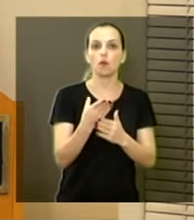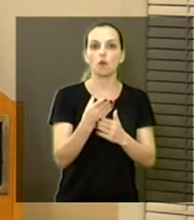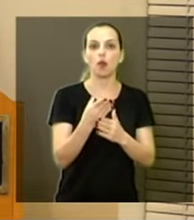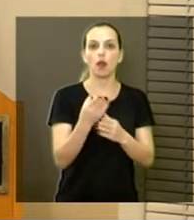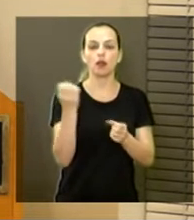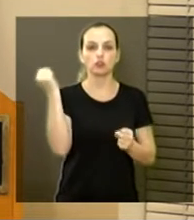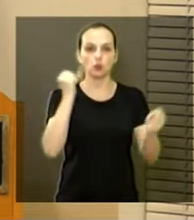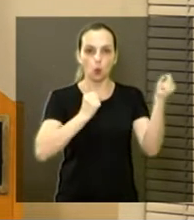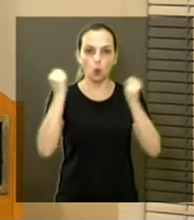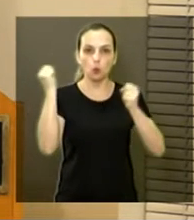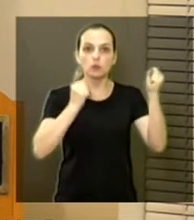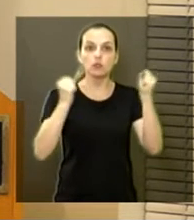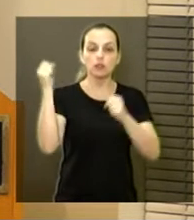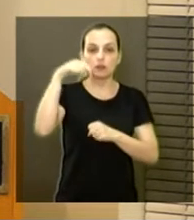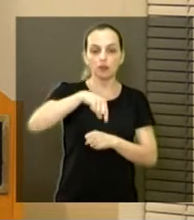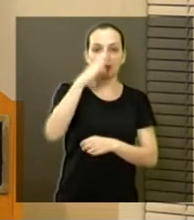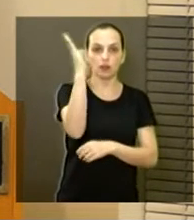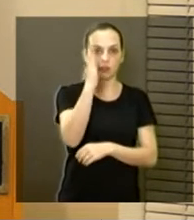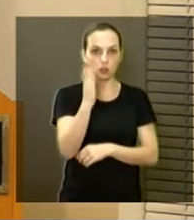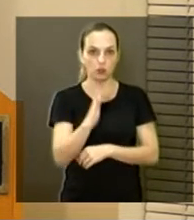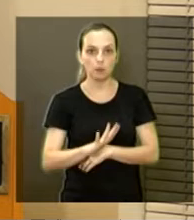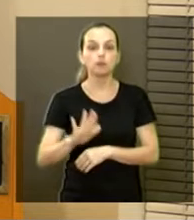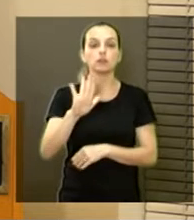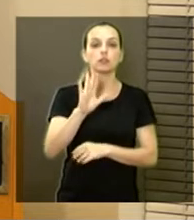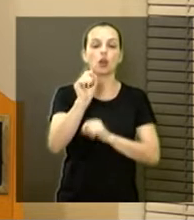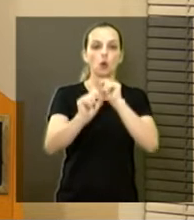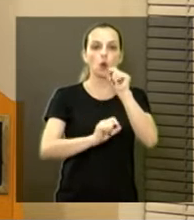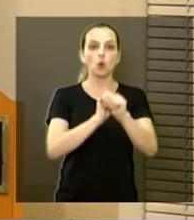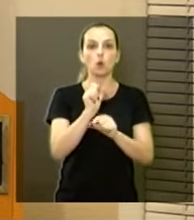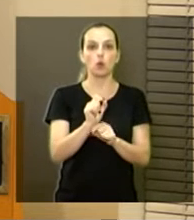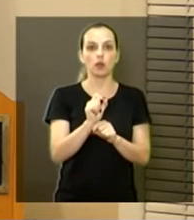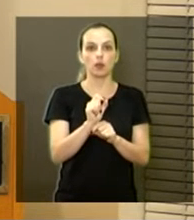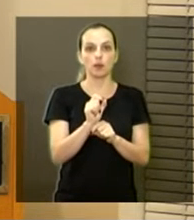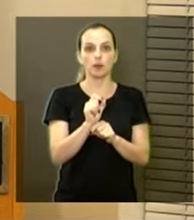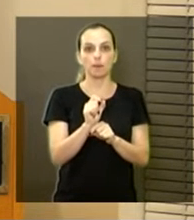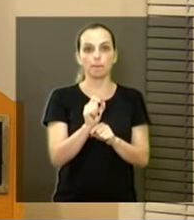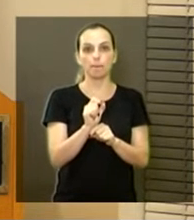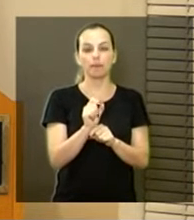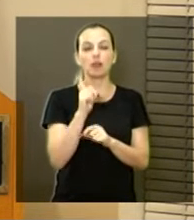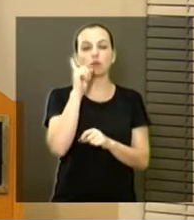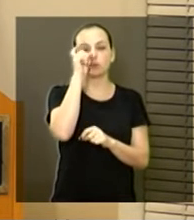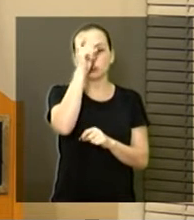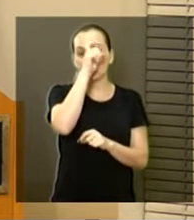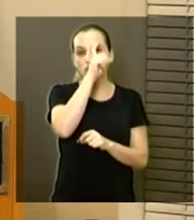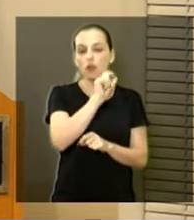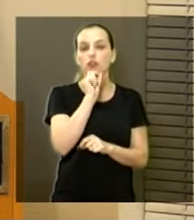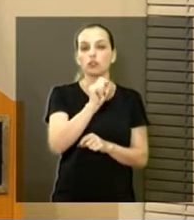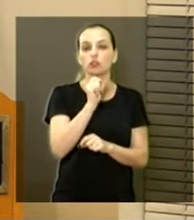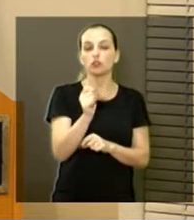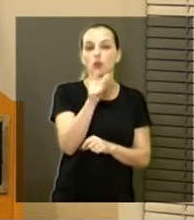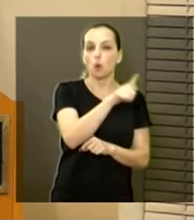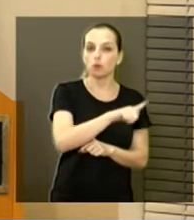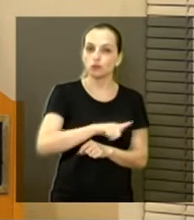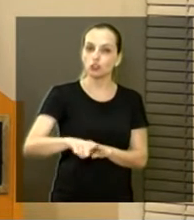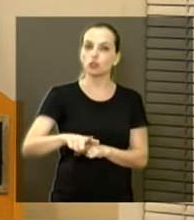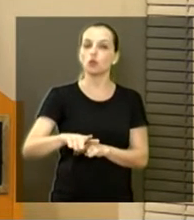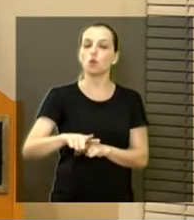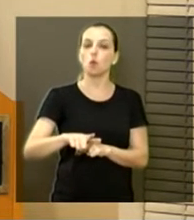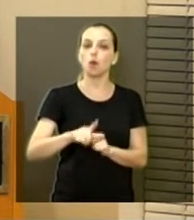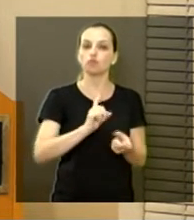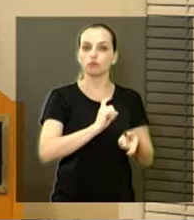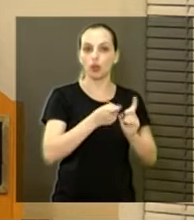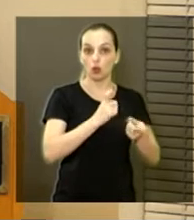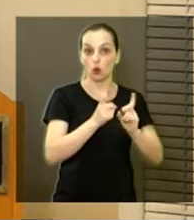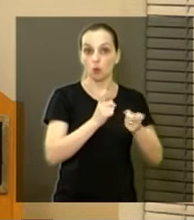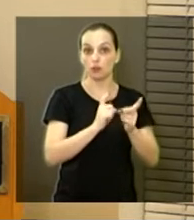aqui no Brasil. Então, ficou difícil da gente dar continuidade à comissão.